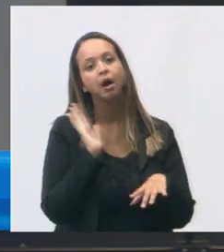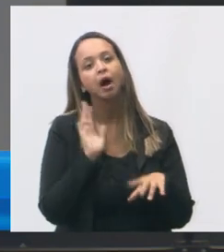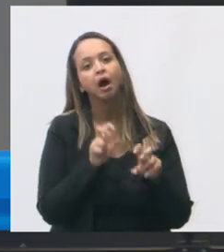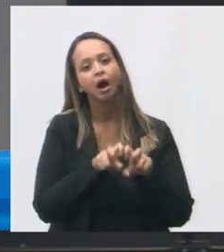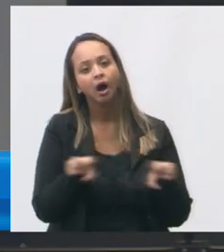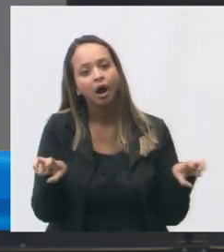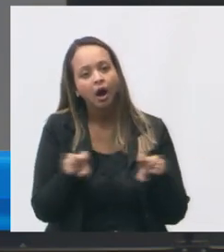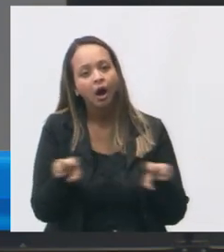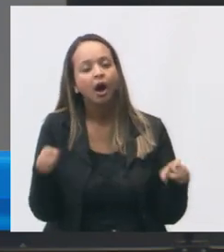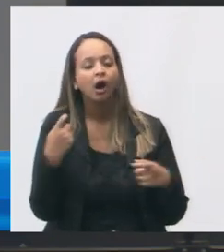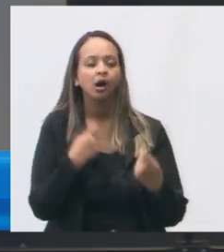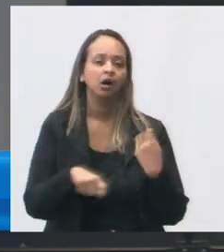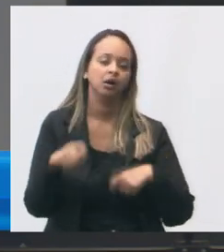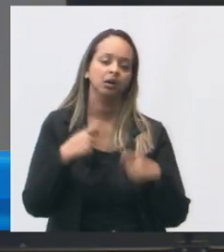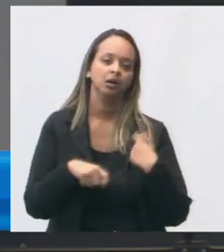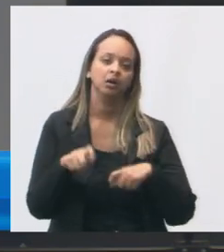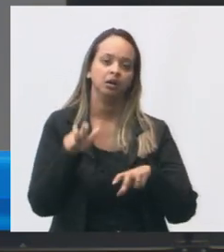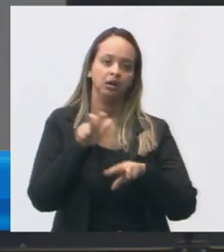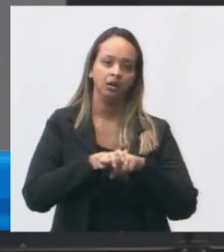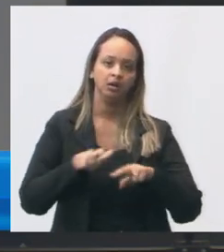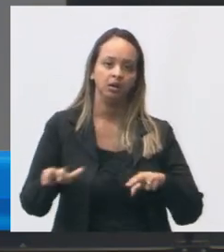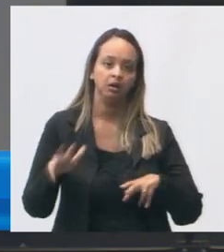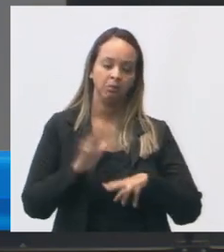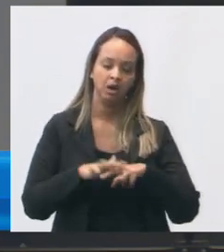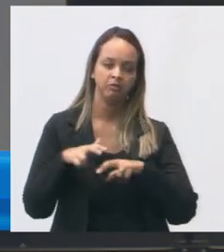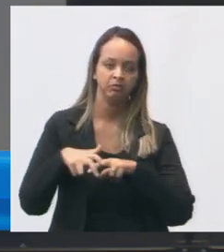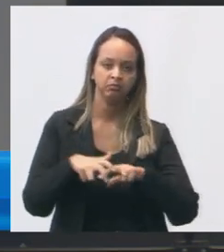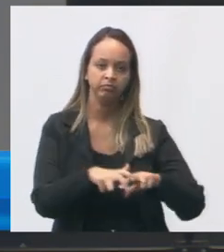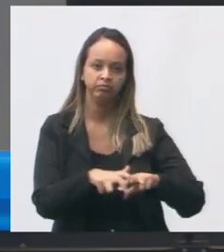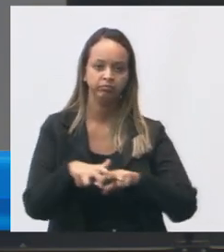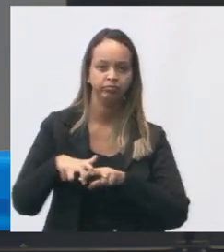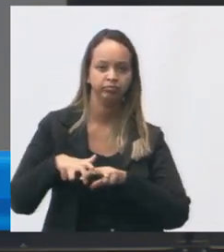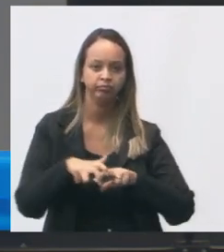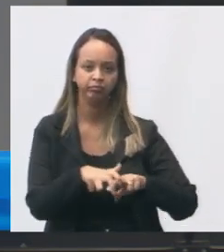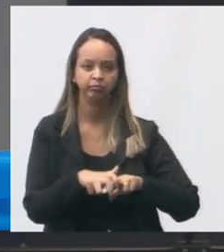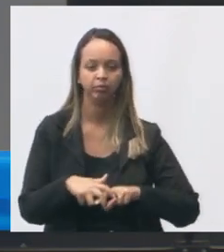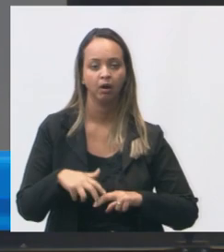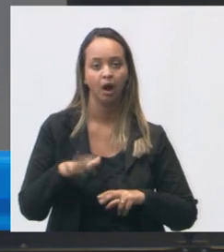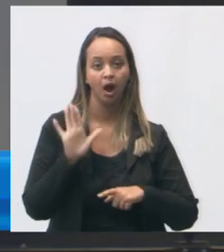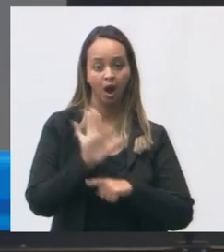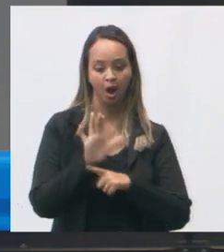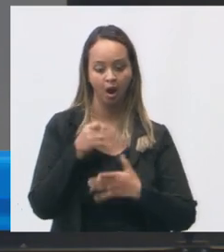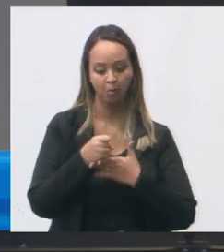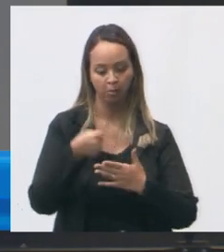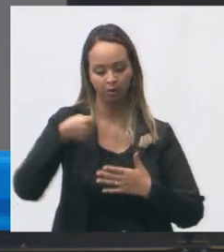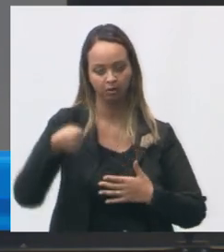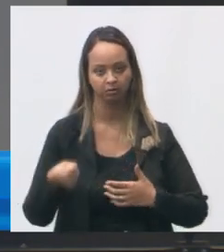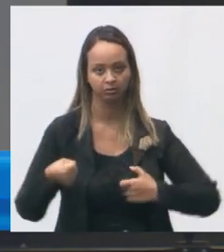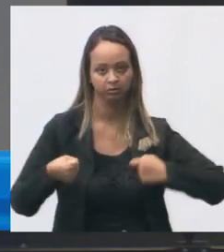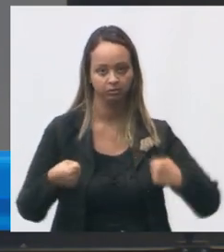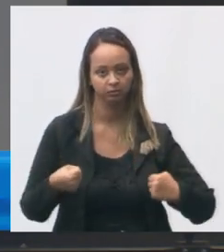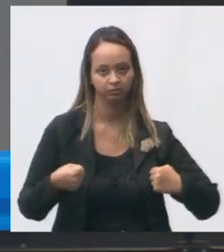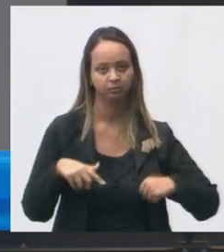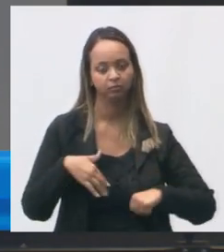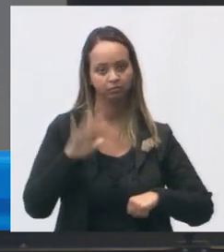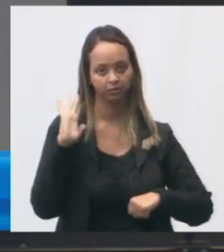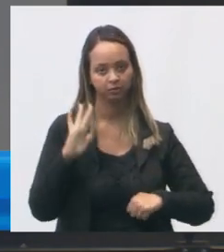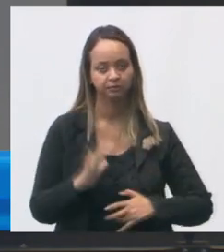salas administrativas especialmente as cadeiras de rodinha com apoio para os braços na verdade a identificou que